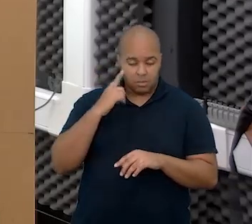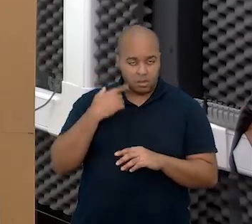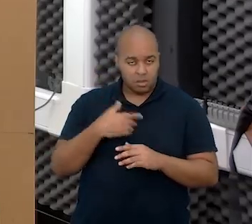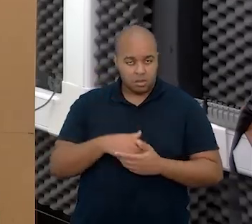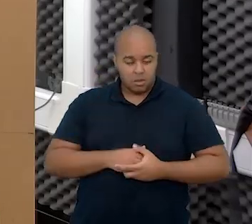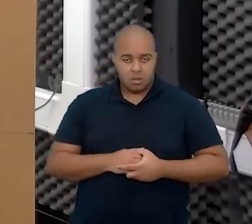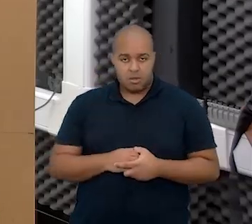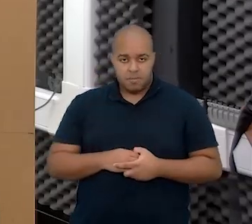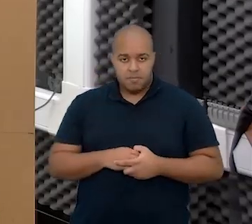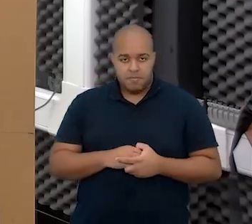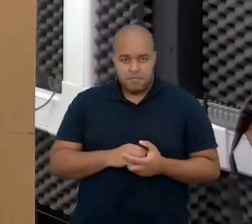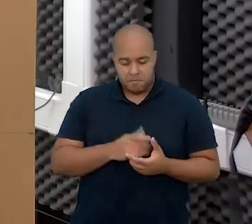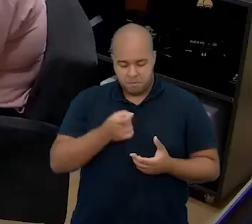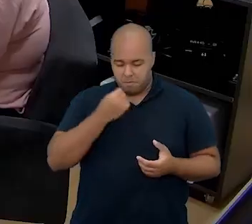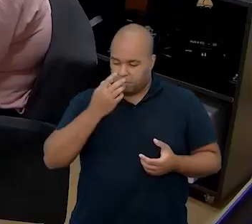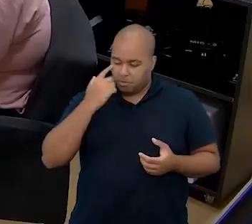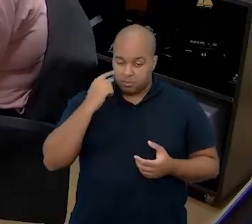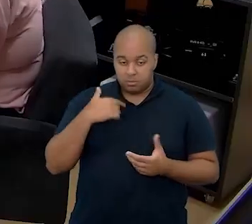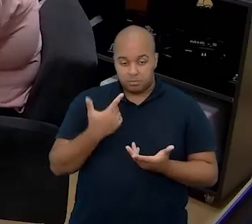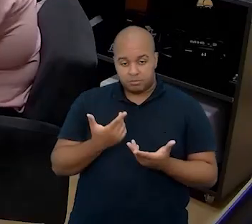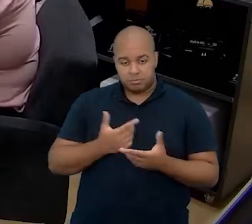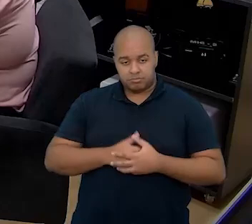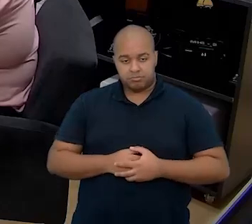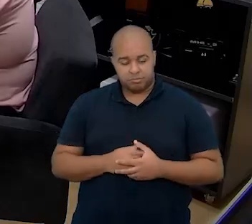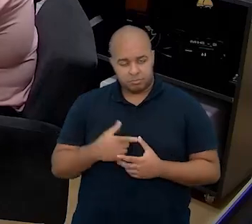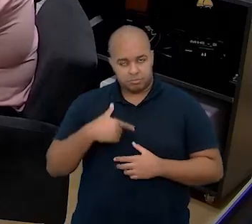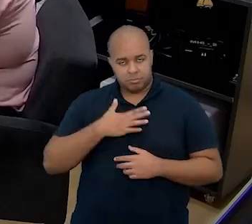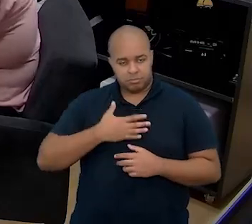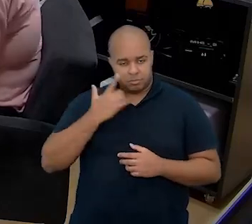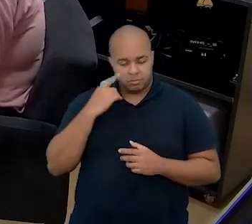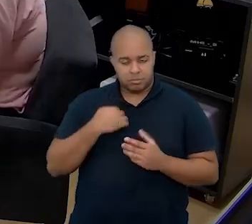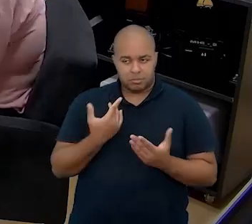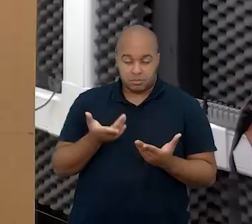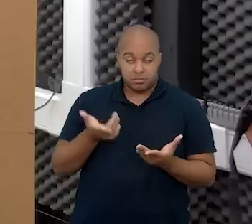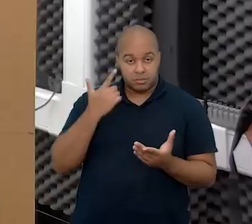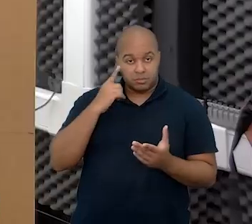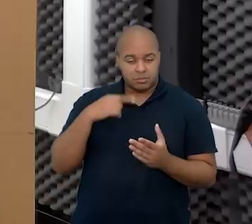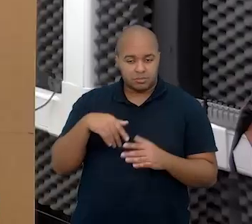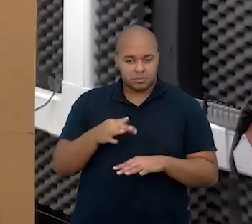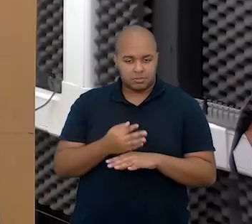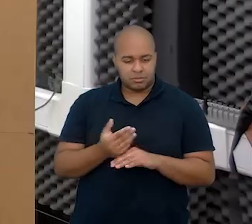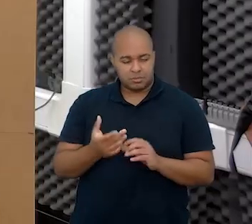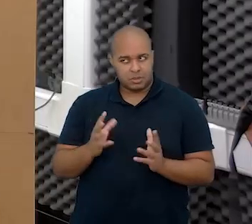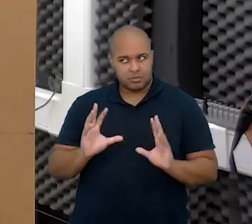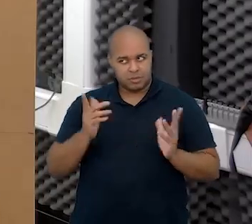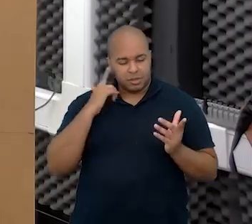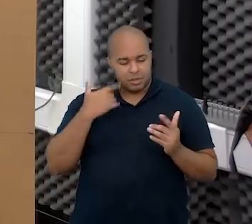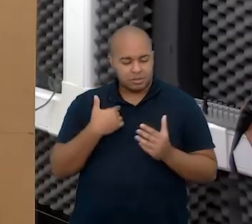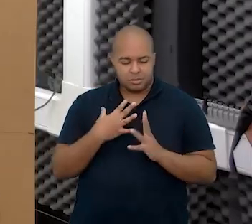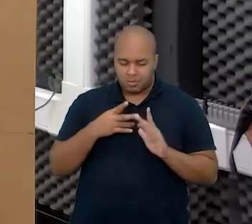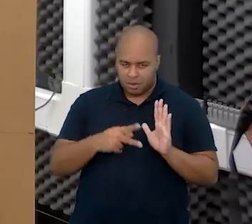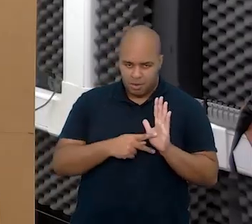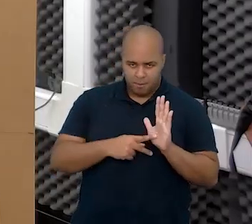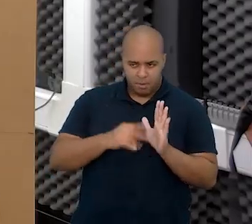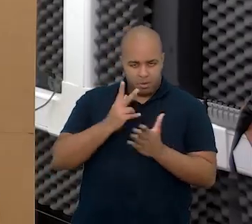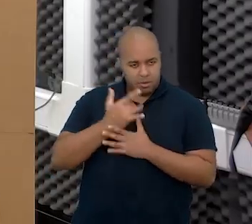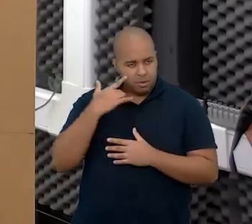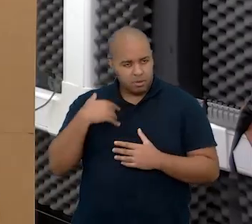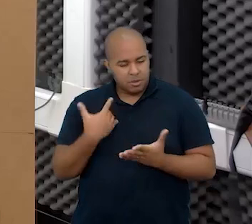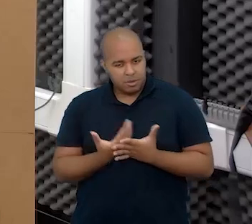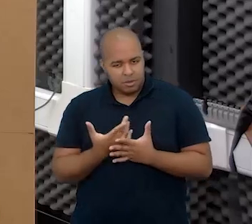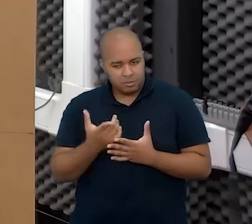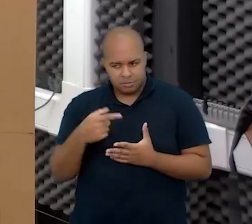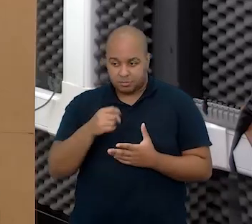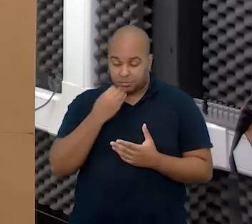iniciais. Um momento delicioso, né? Eu adoro. Adoro, adoro, adoro. Estamos em festa, né? Todas as pautas são extremamente